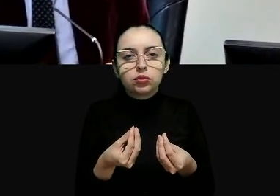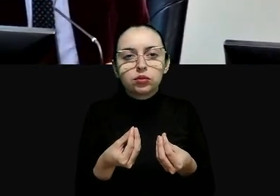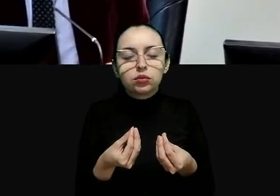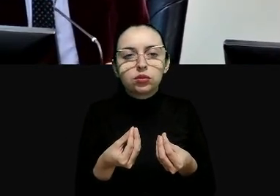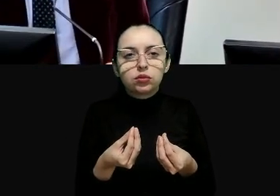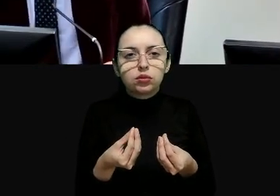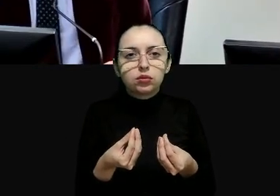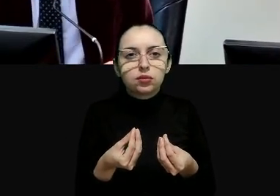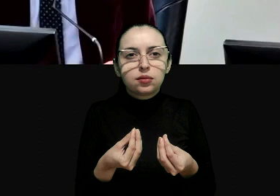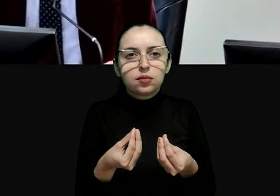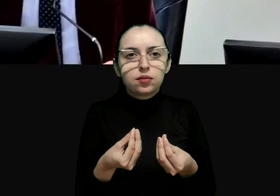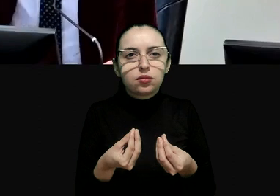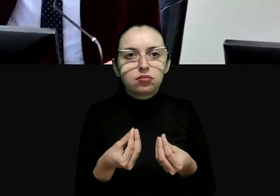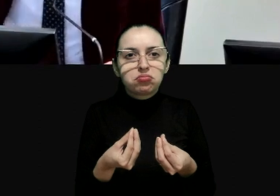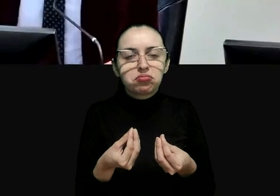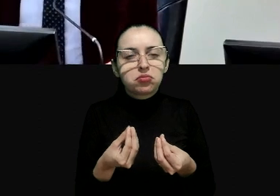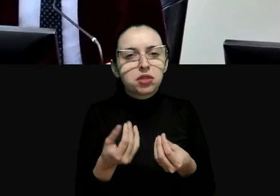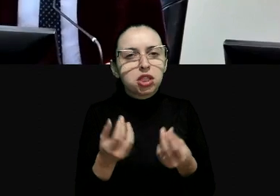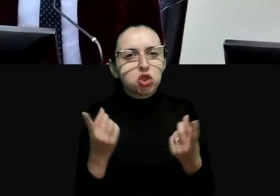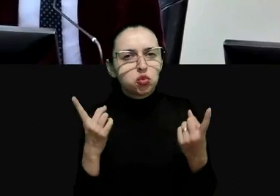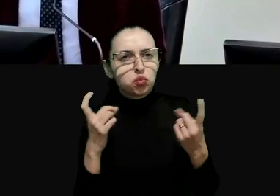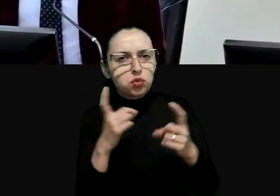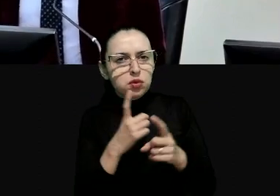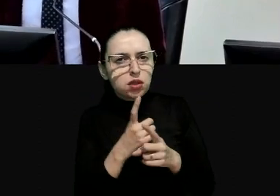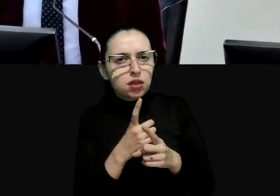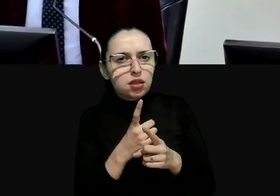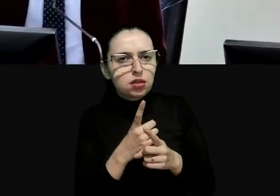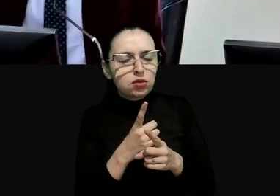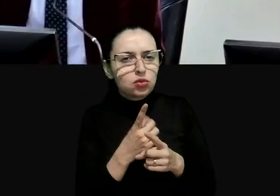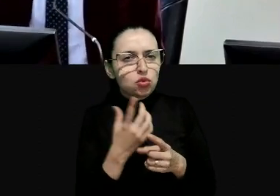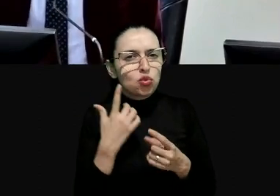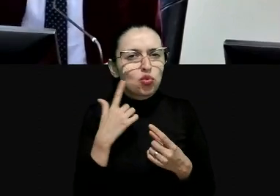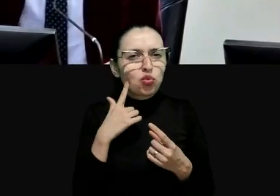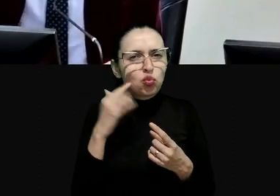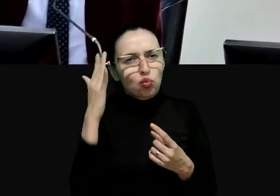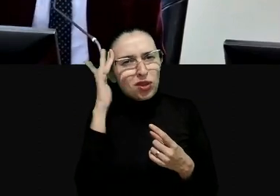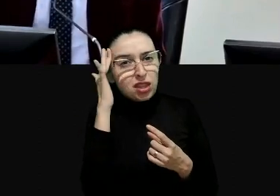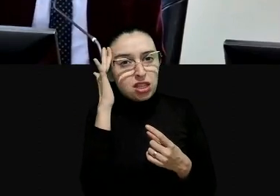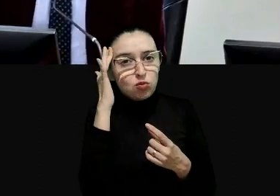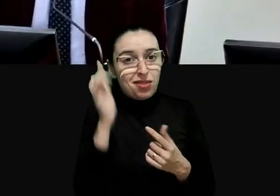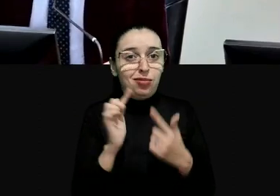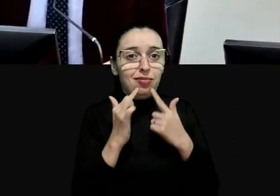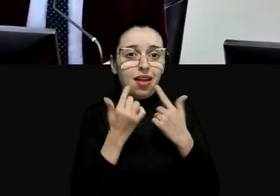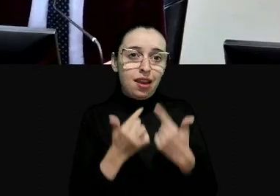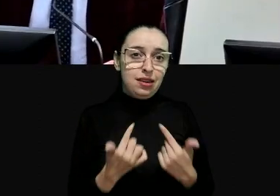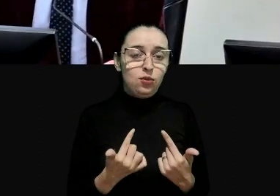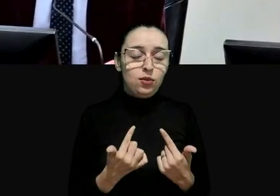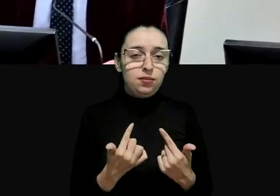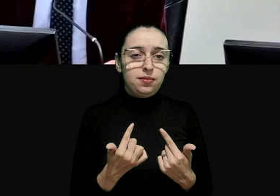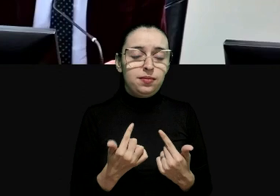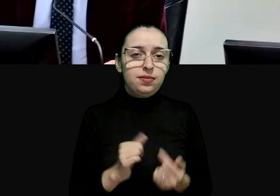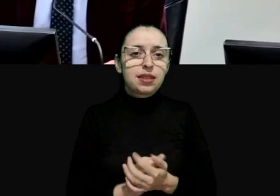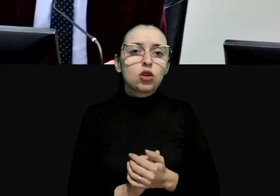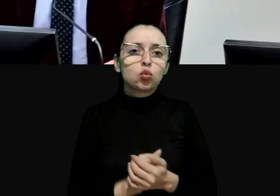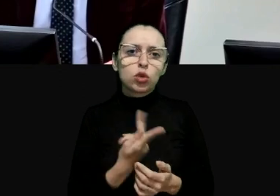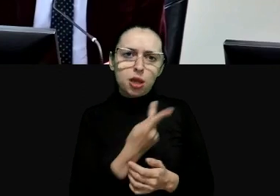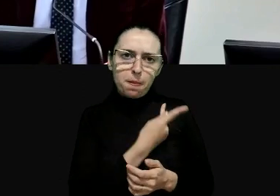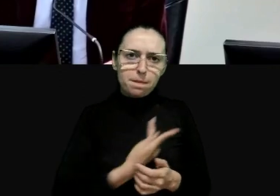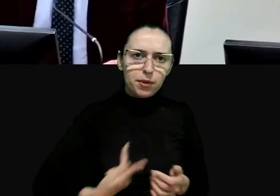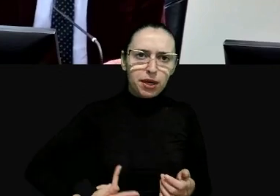jurista alemã é algo novo no mundo é a dizer aqui por primeira vez há um desenvolvimento jurídico